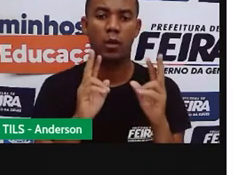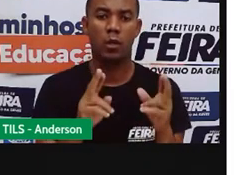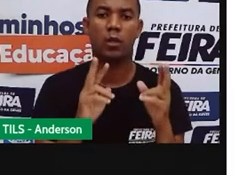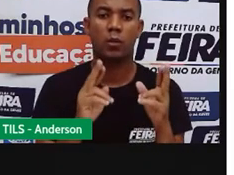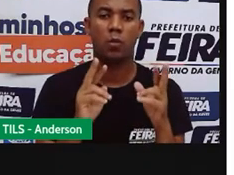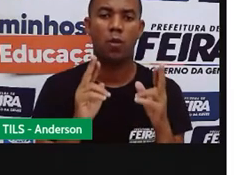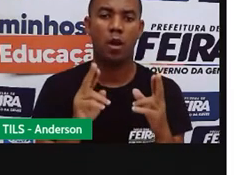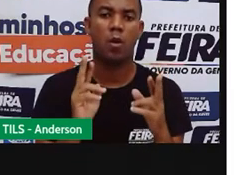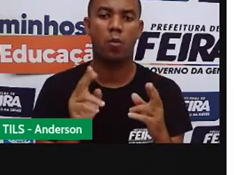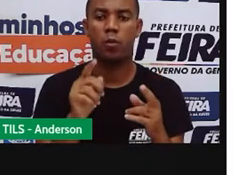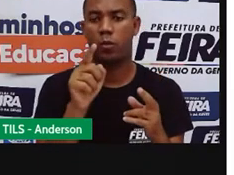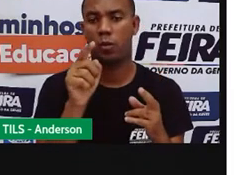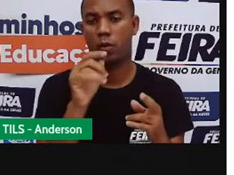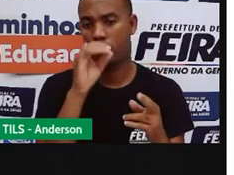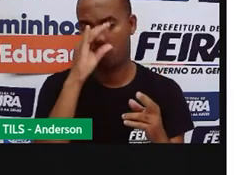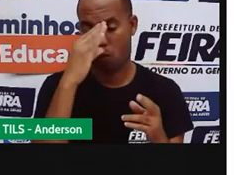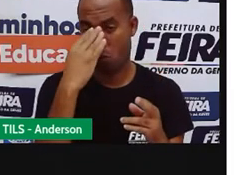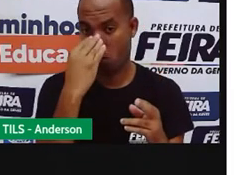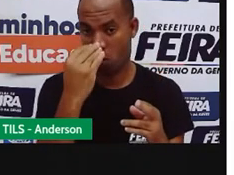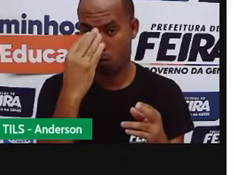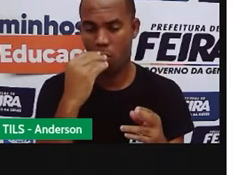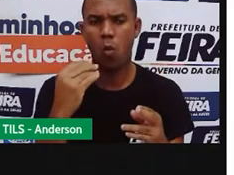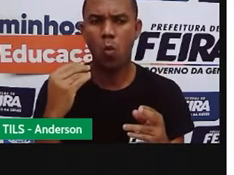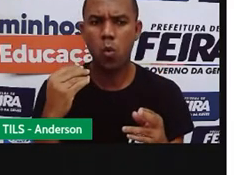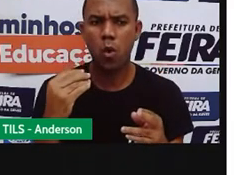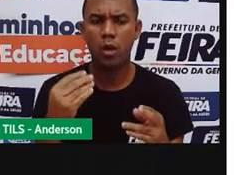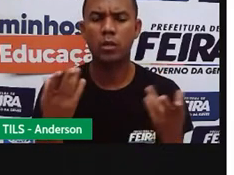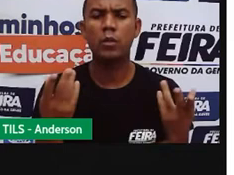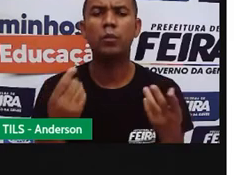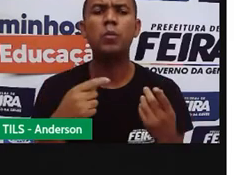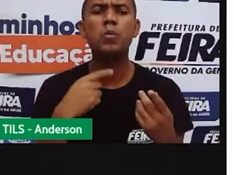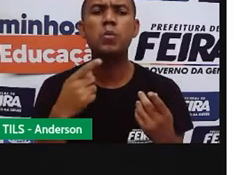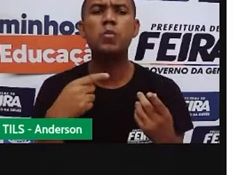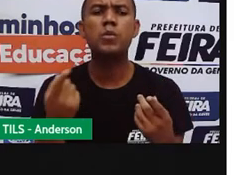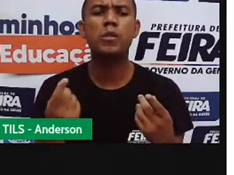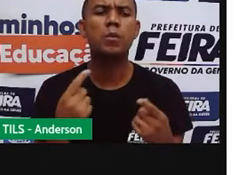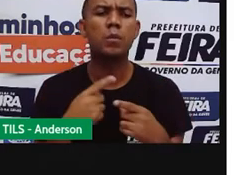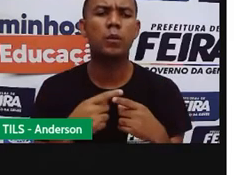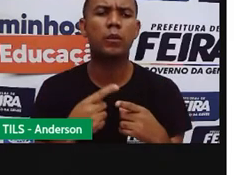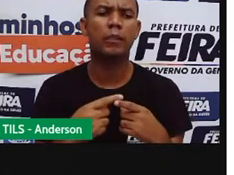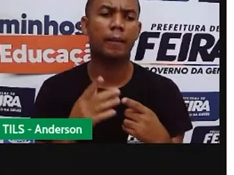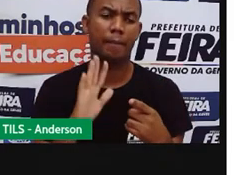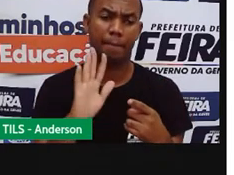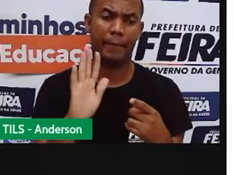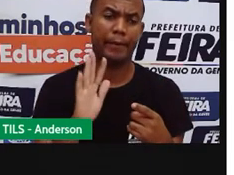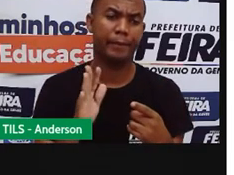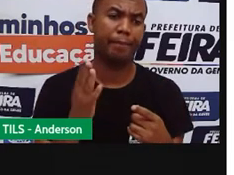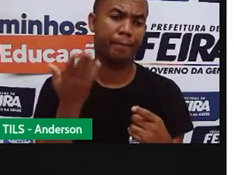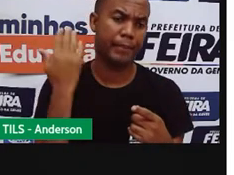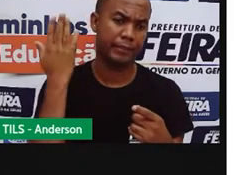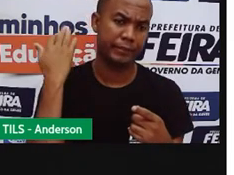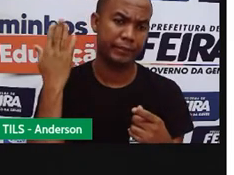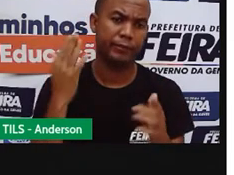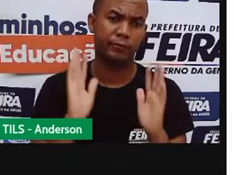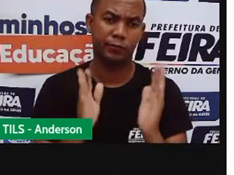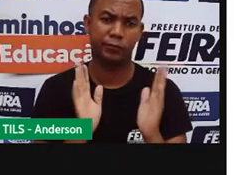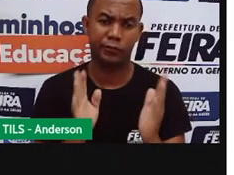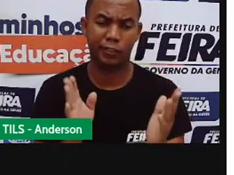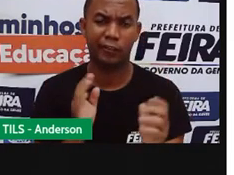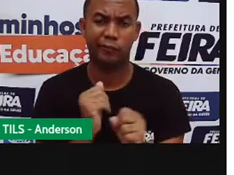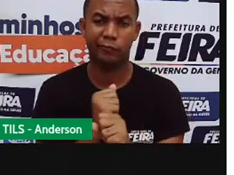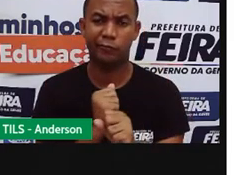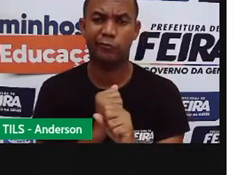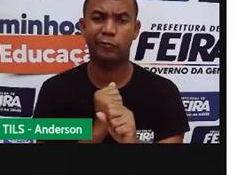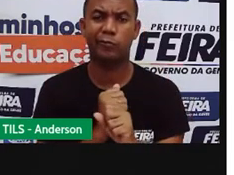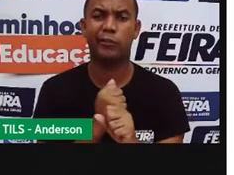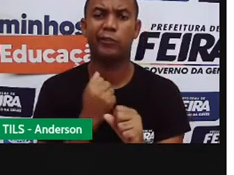utilizados pelo homem desde a antiguidade na construção das suas fabricações,